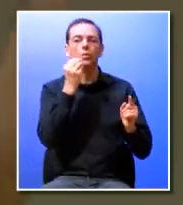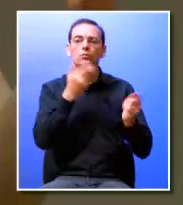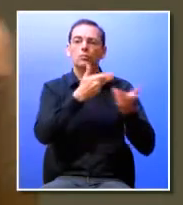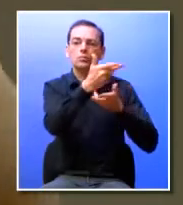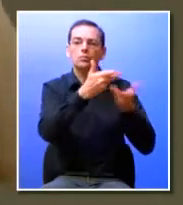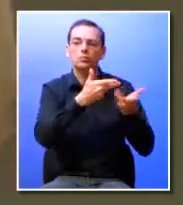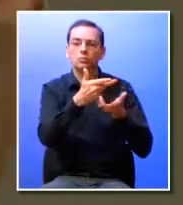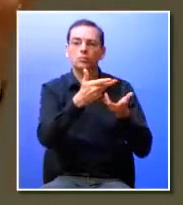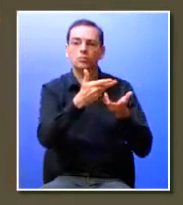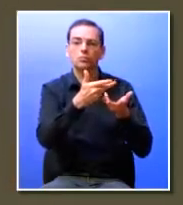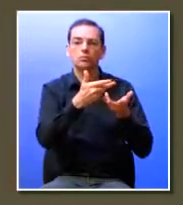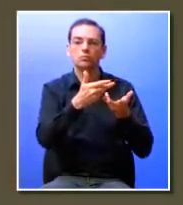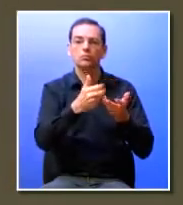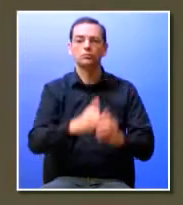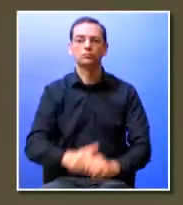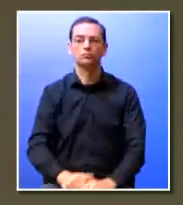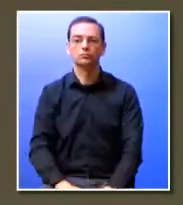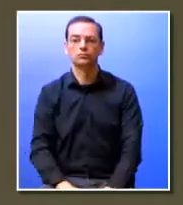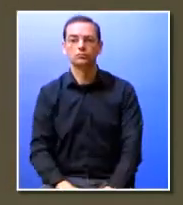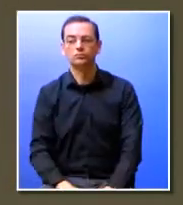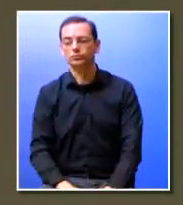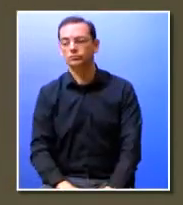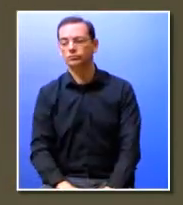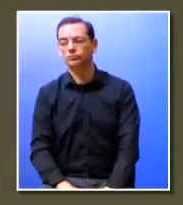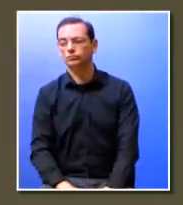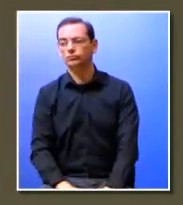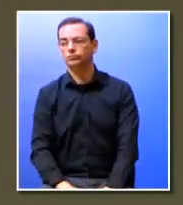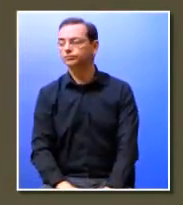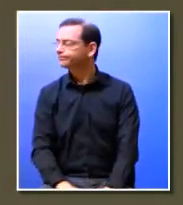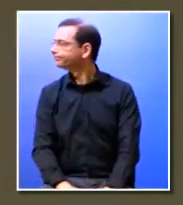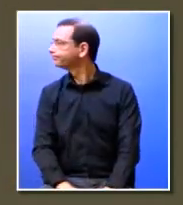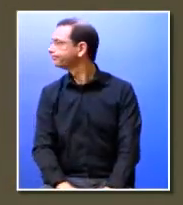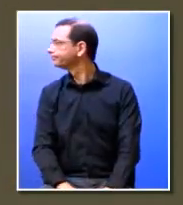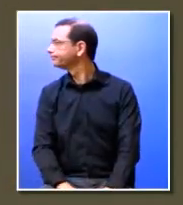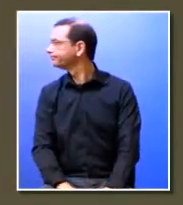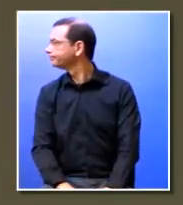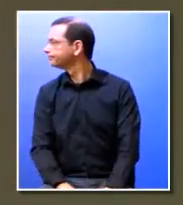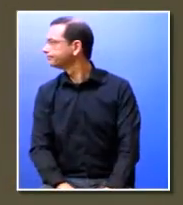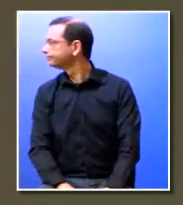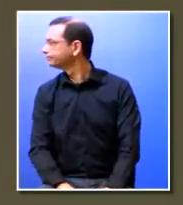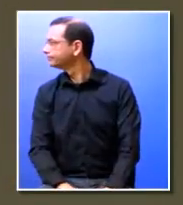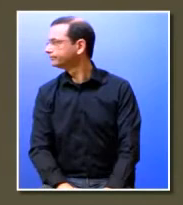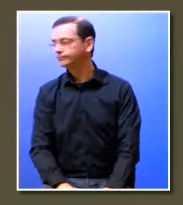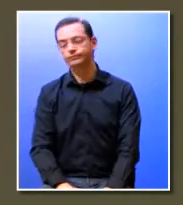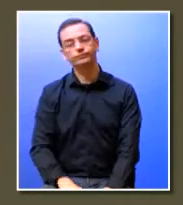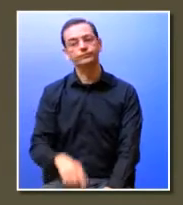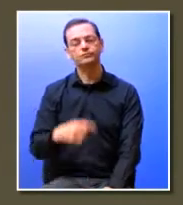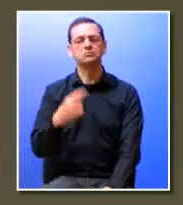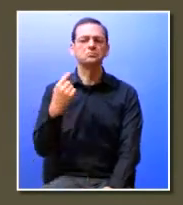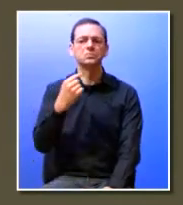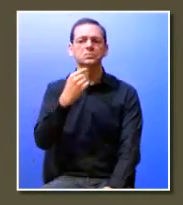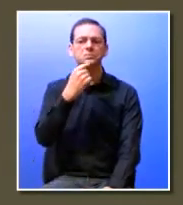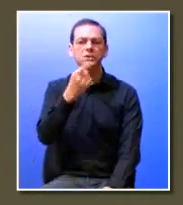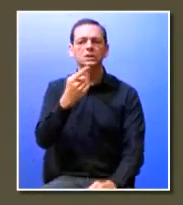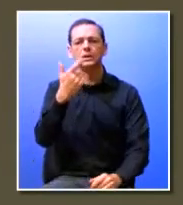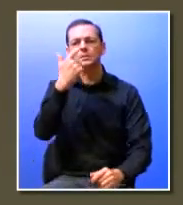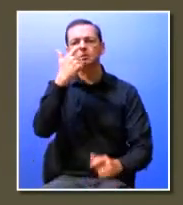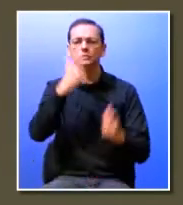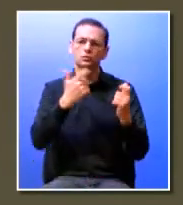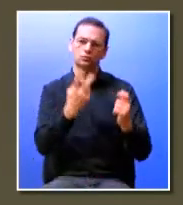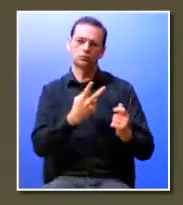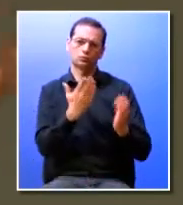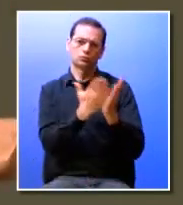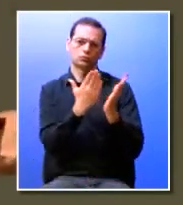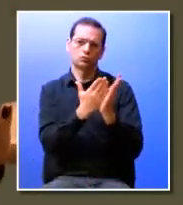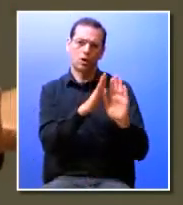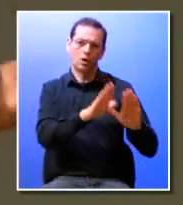diz isto não tem aqui nenhuma base científica por trás mas diz que a maior parte das nossas pessoas em idade escolar vão ter